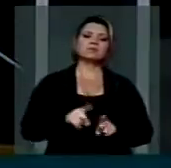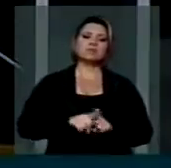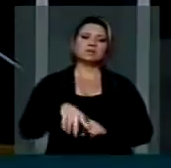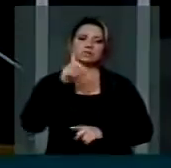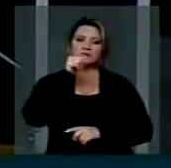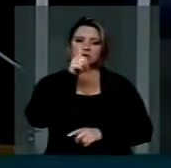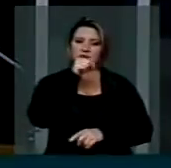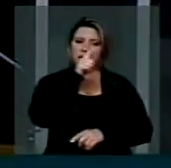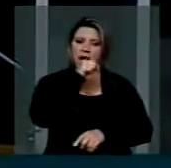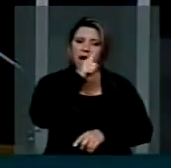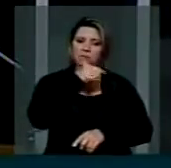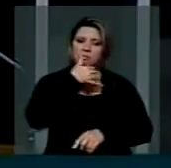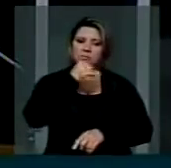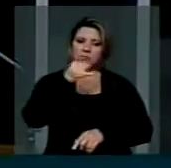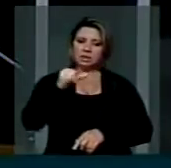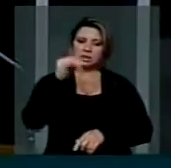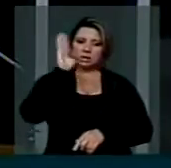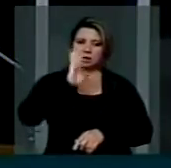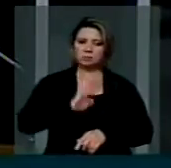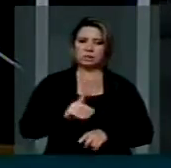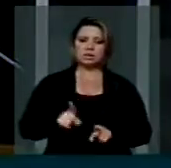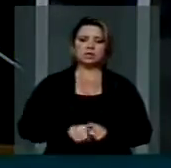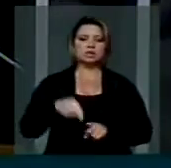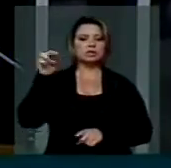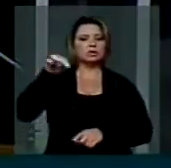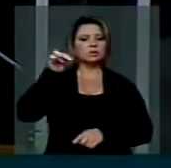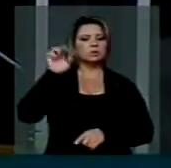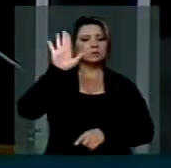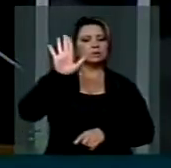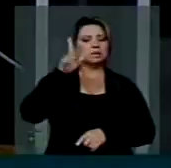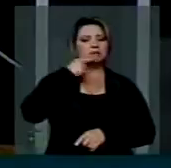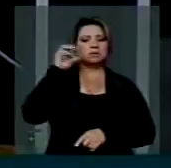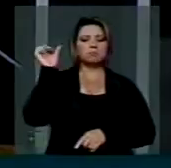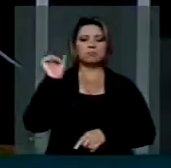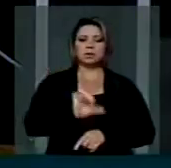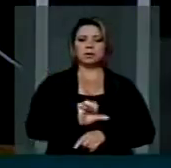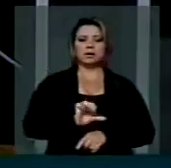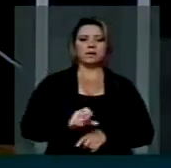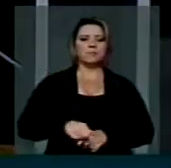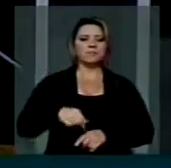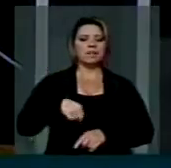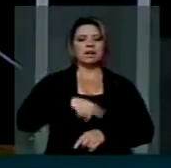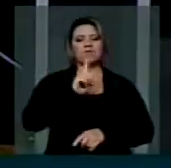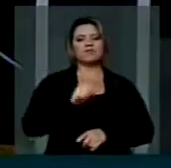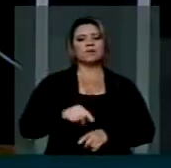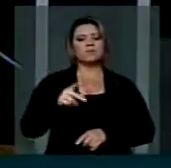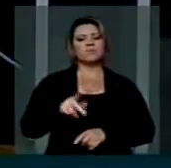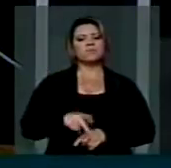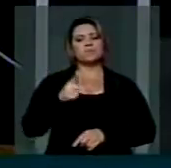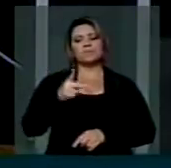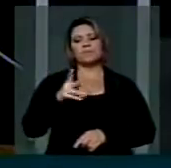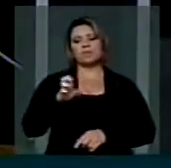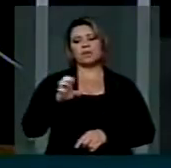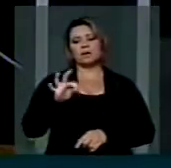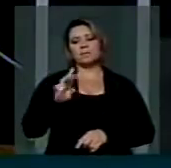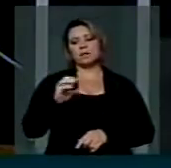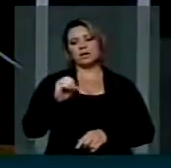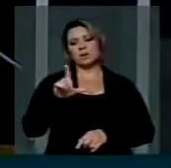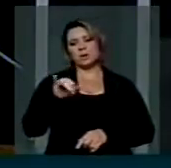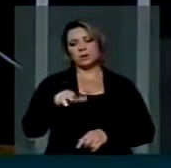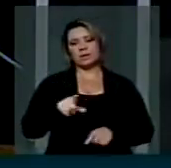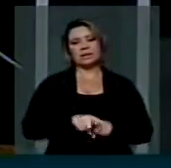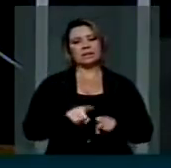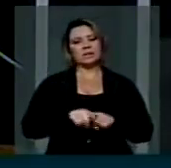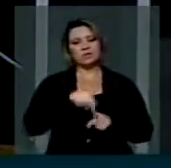água para a produção de energia e no Nordeste é pior. Minha irmã, Fátima Patriota, correu lá de Petrolina, onde tem a barragem de